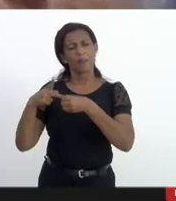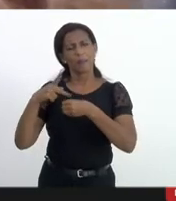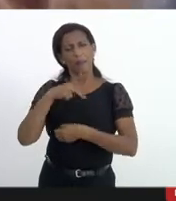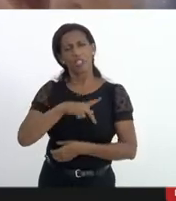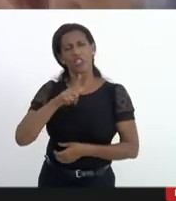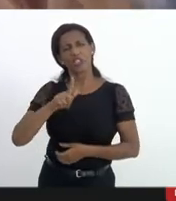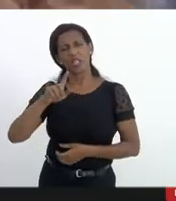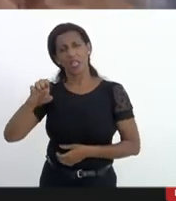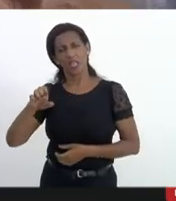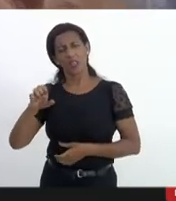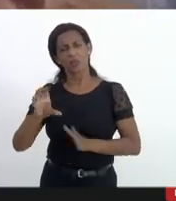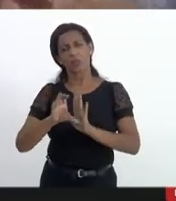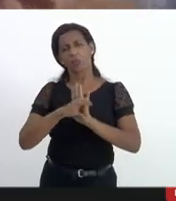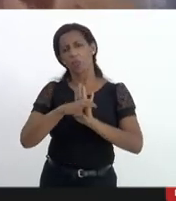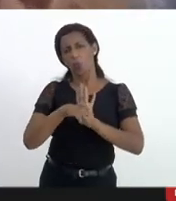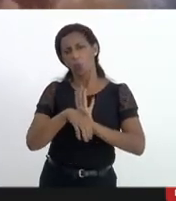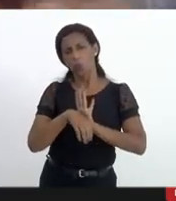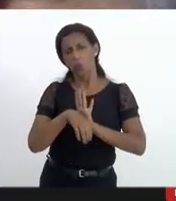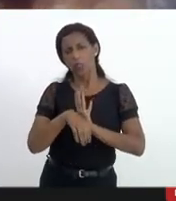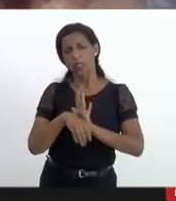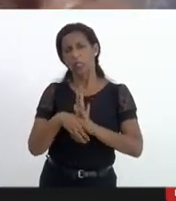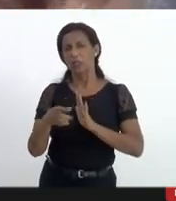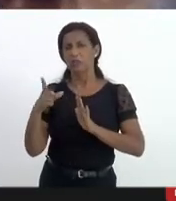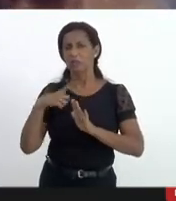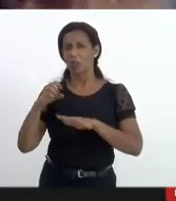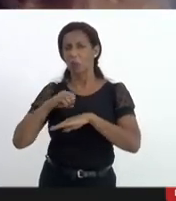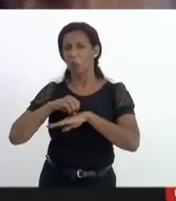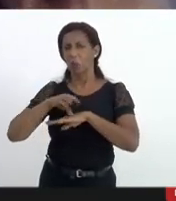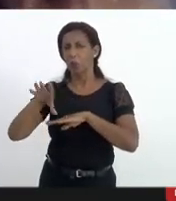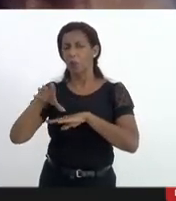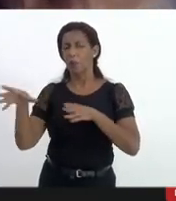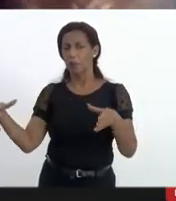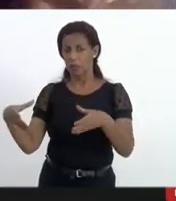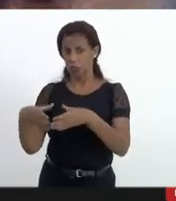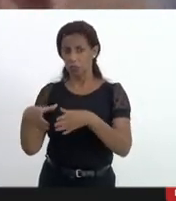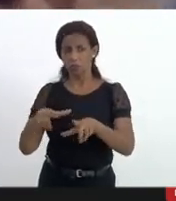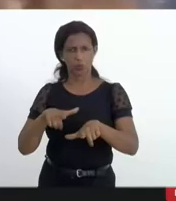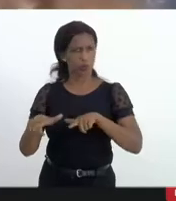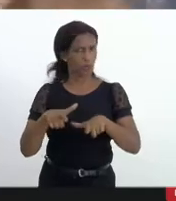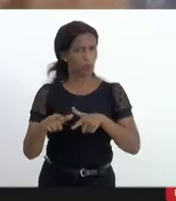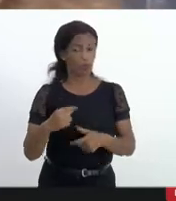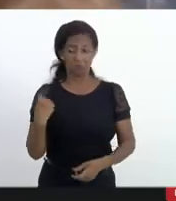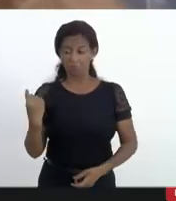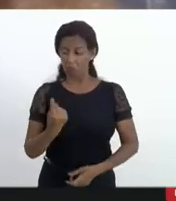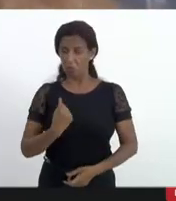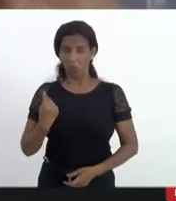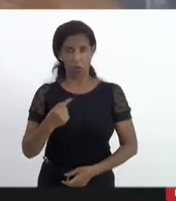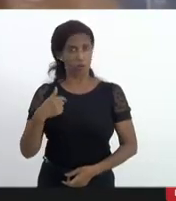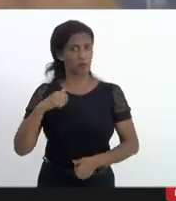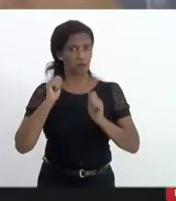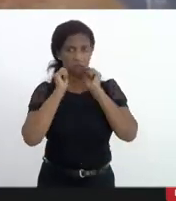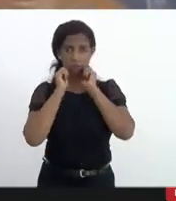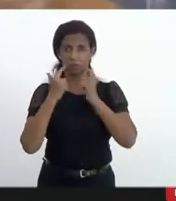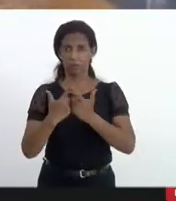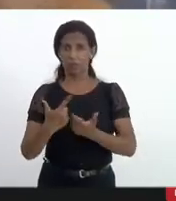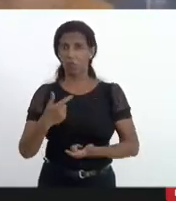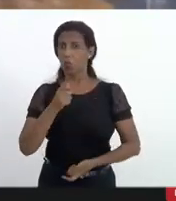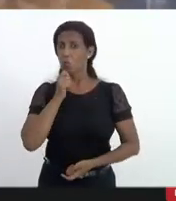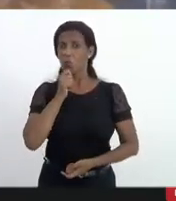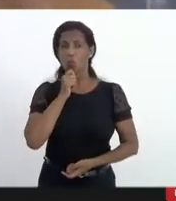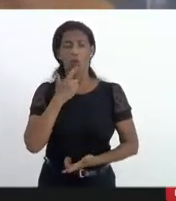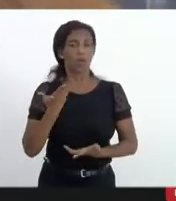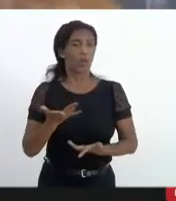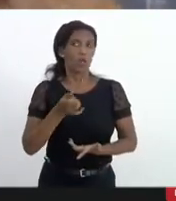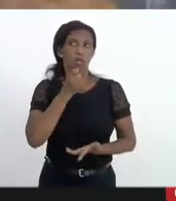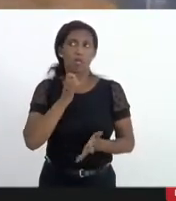esse conceito é possível ser enviado pro bojo desse nosso grupo de trabalho porque nós aqui do do Legislativo não temos por